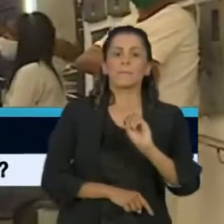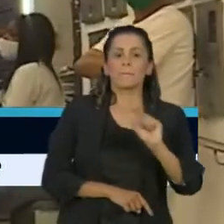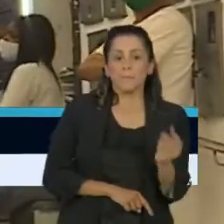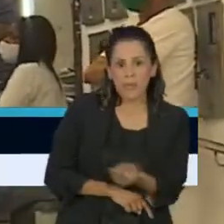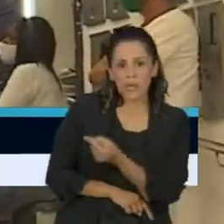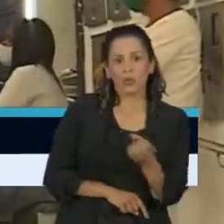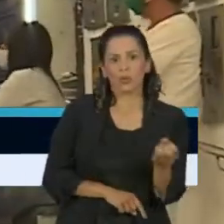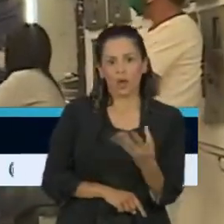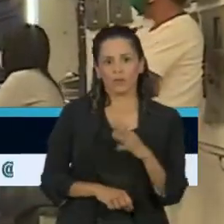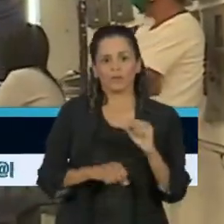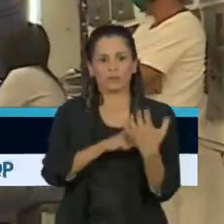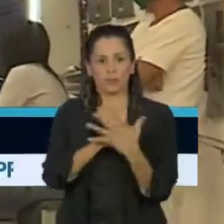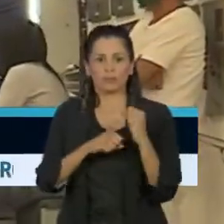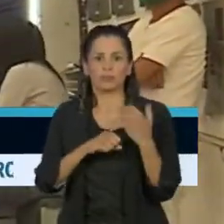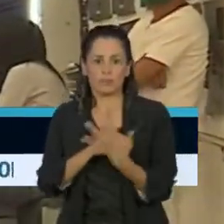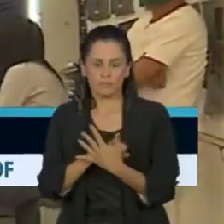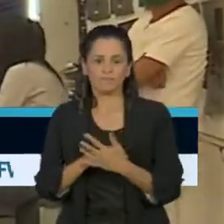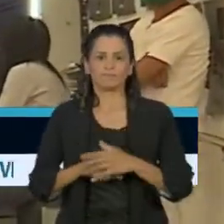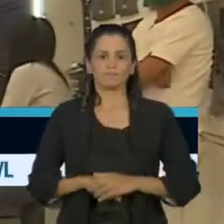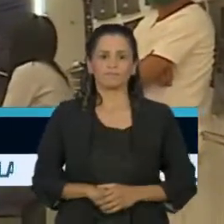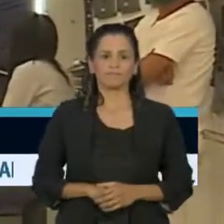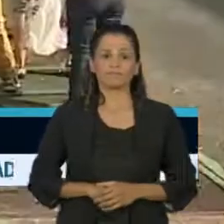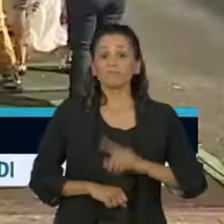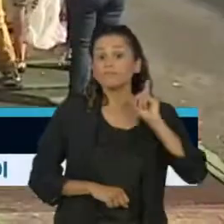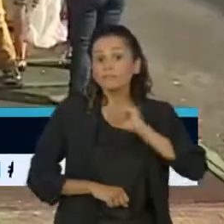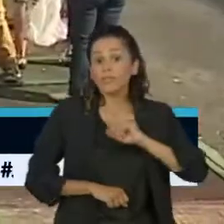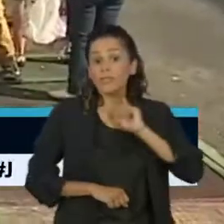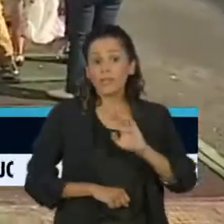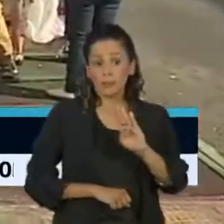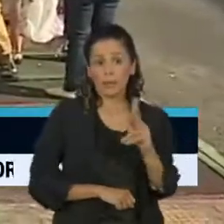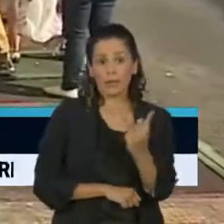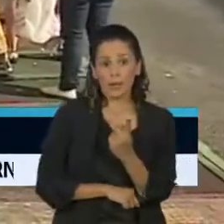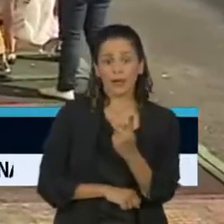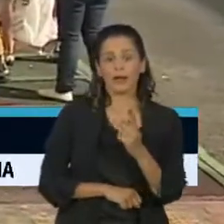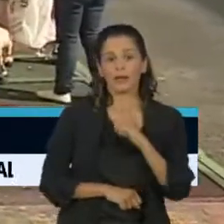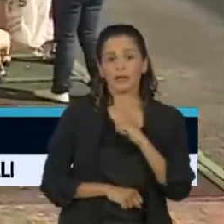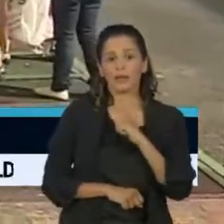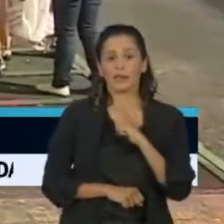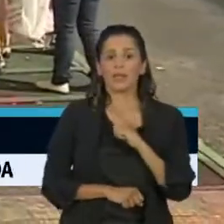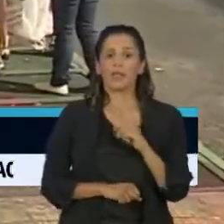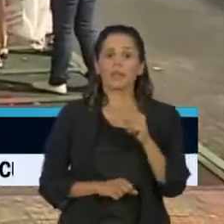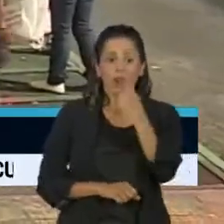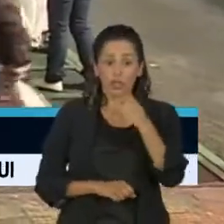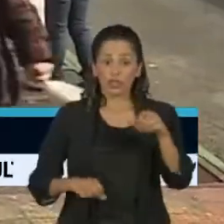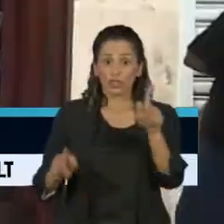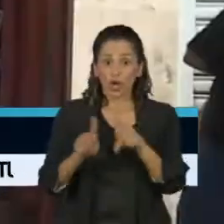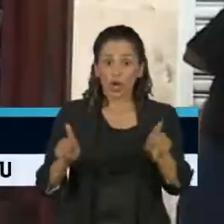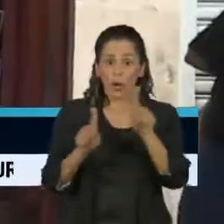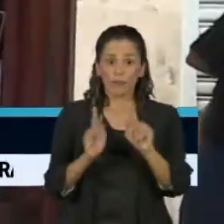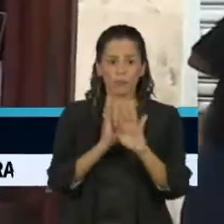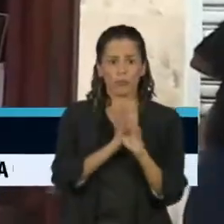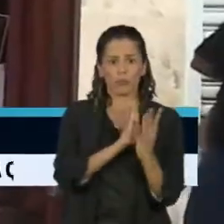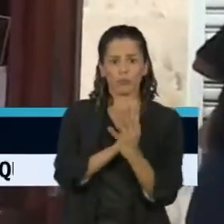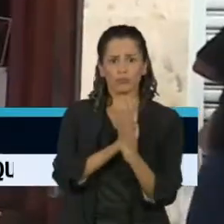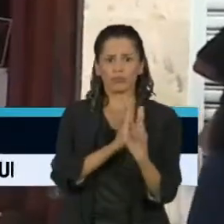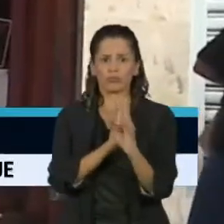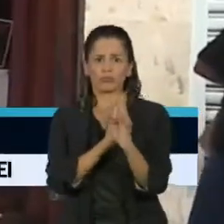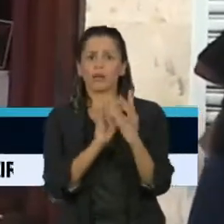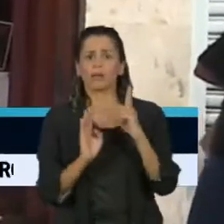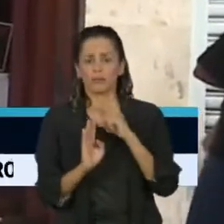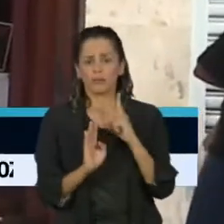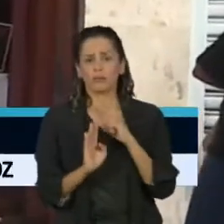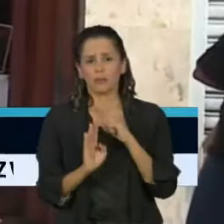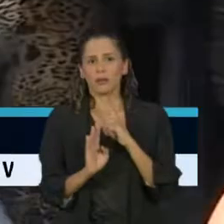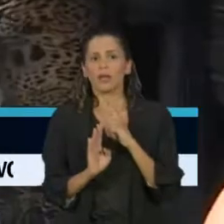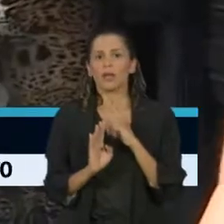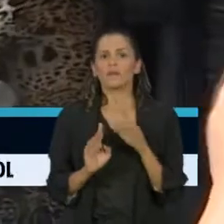Belo Horizonte, Minas Gerais, clientes fizeram filas na porta de shoppings populares. O Ministério Público está monitorando os indicadores